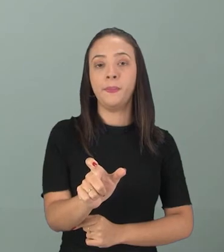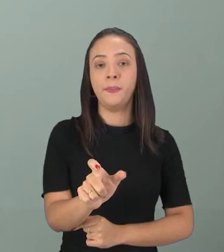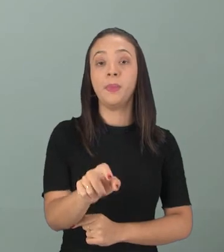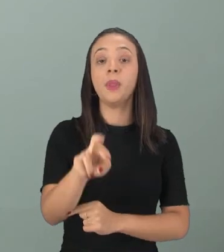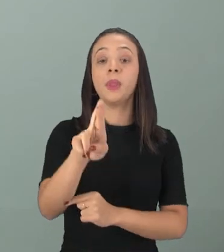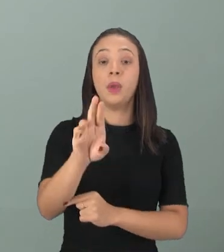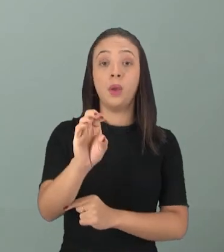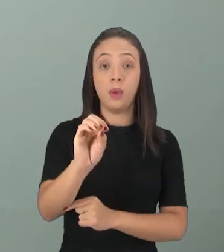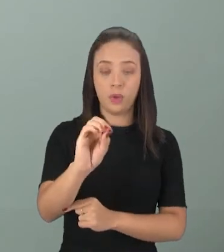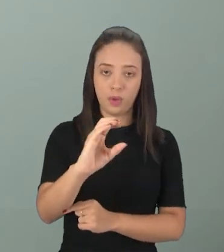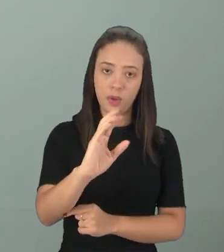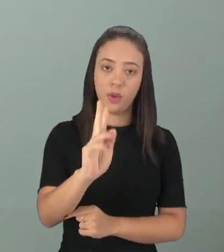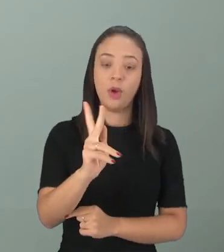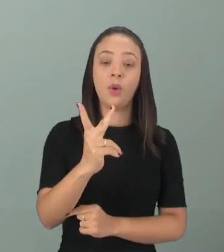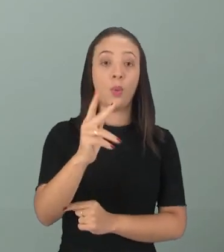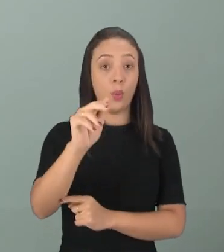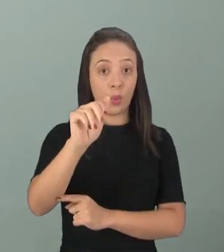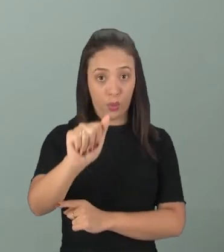Rocha.